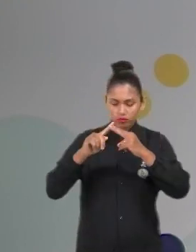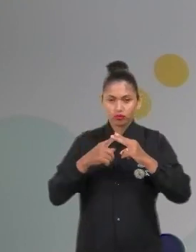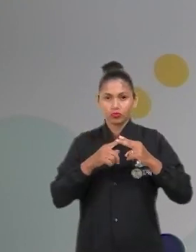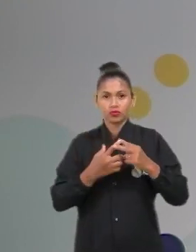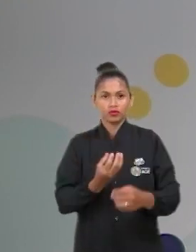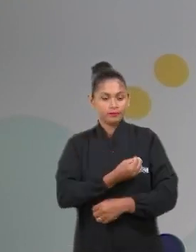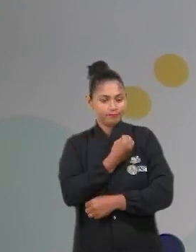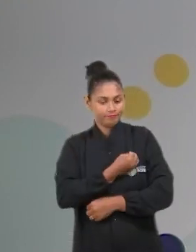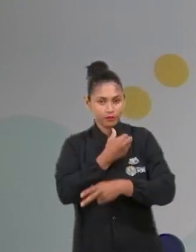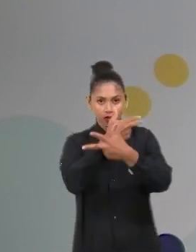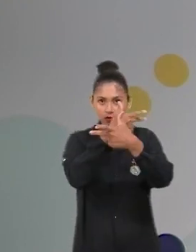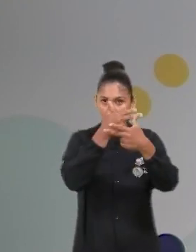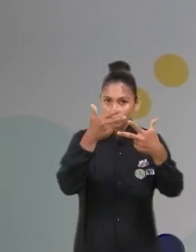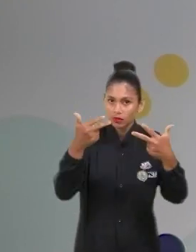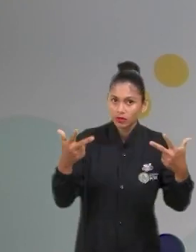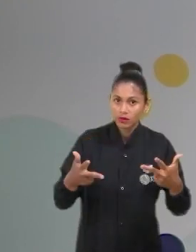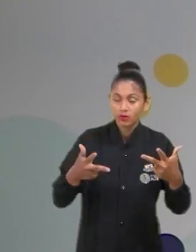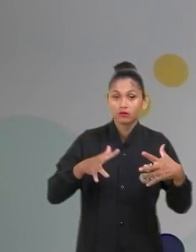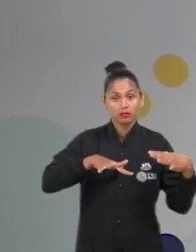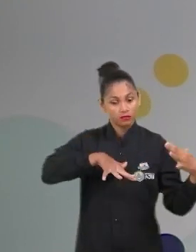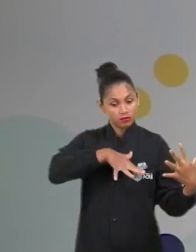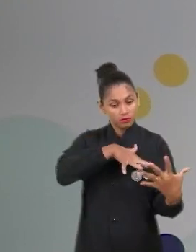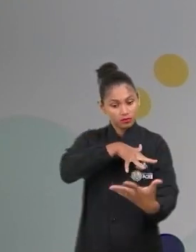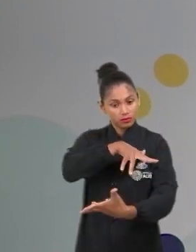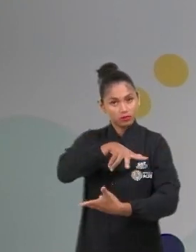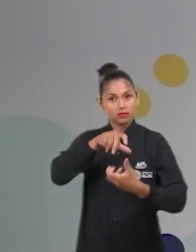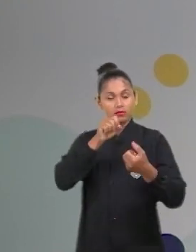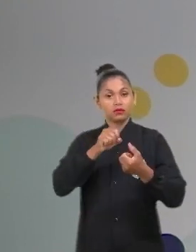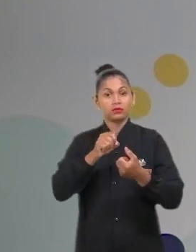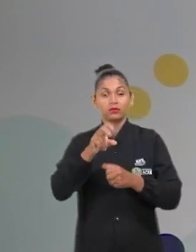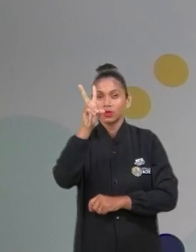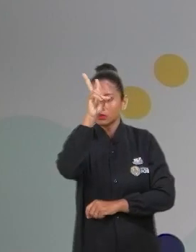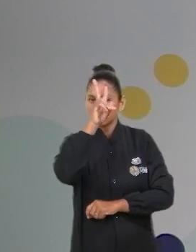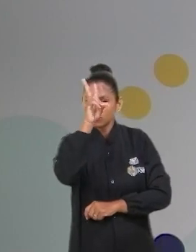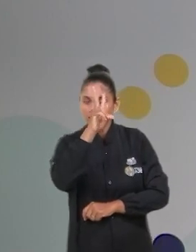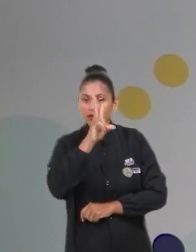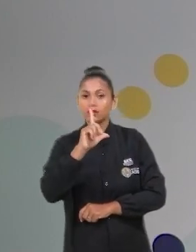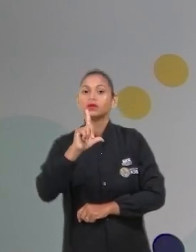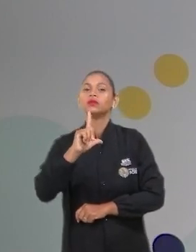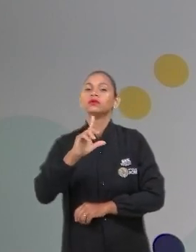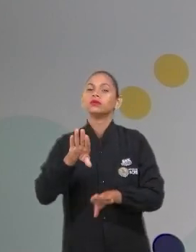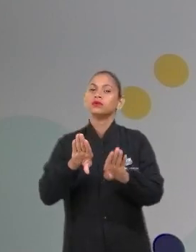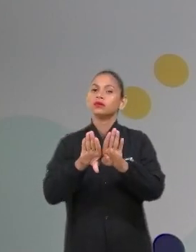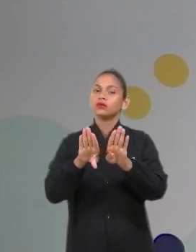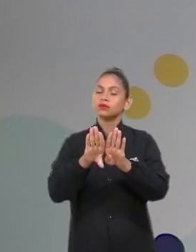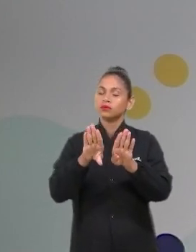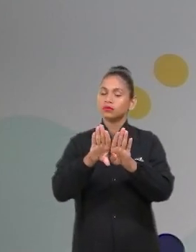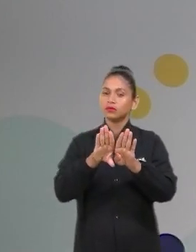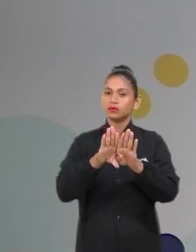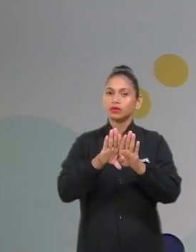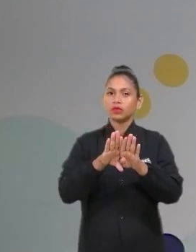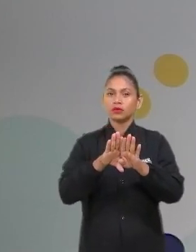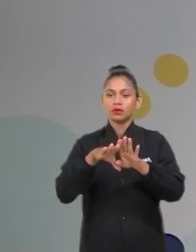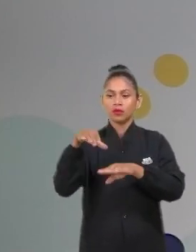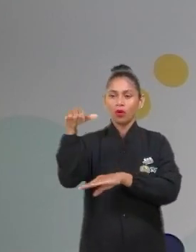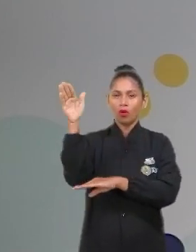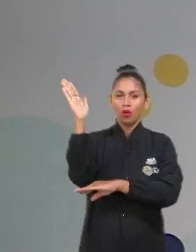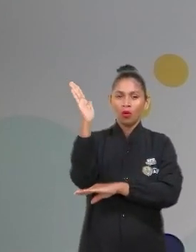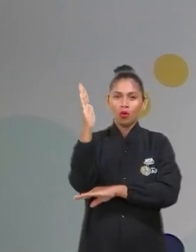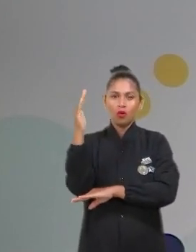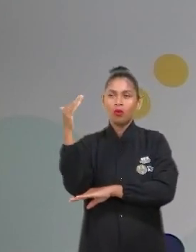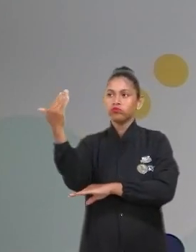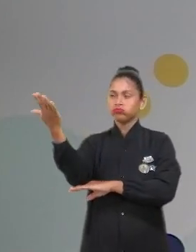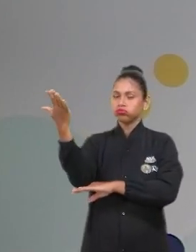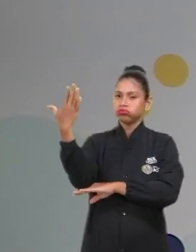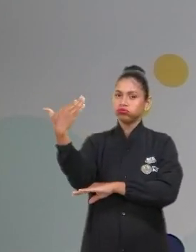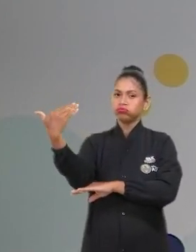manutenção da biodiversidade. E vamos lembrar um pouquinho também das nossas algas. Algas são as maiores produtoras